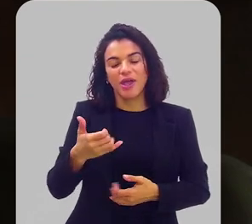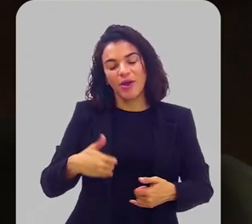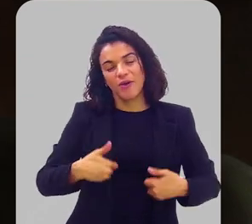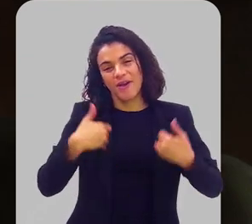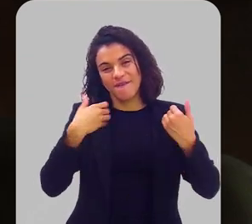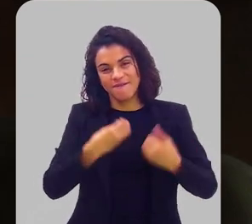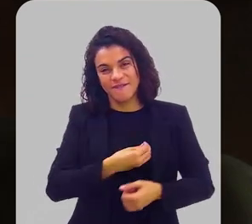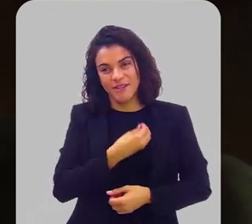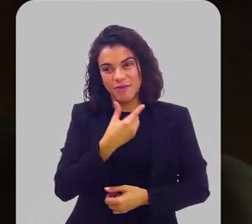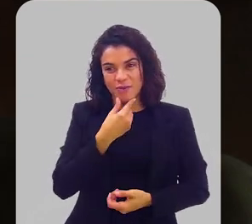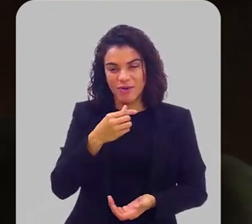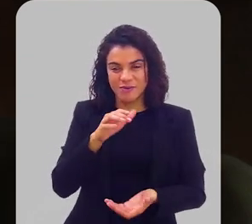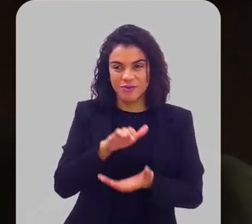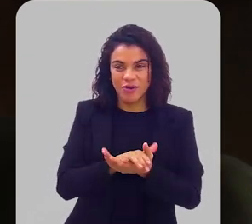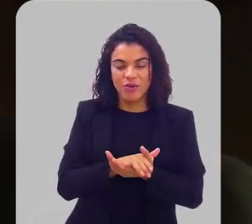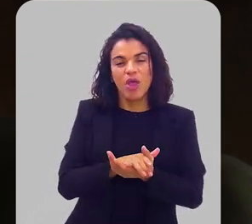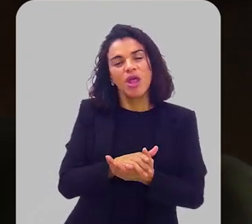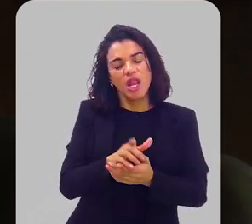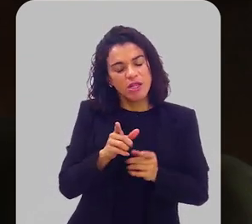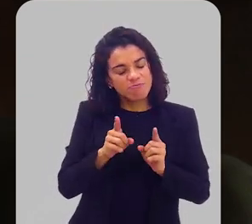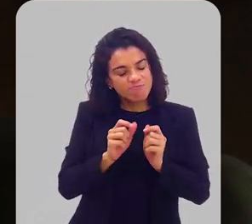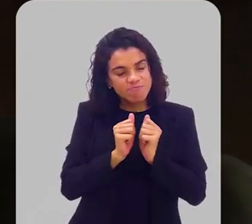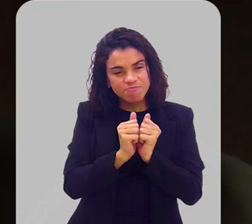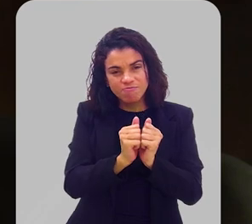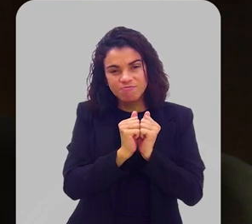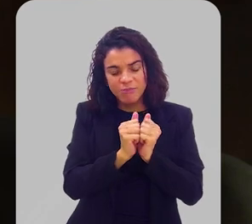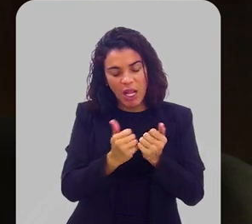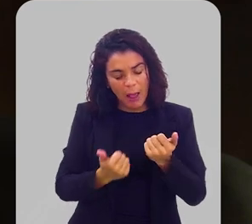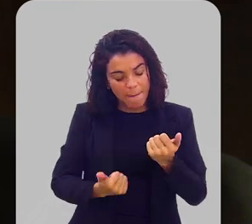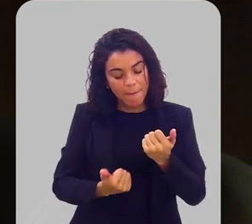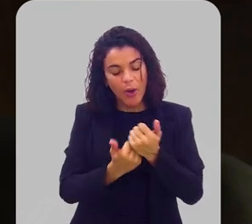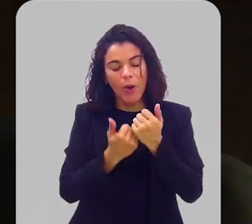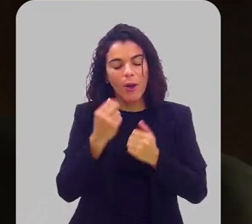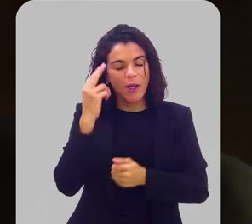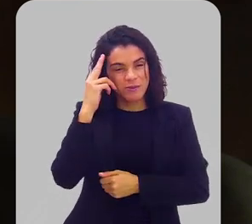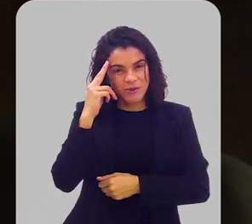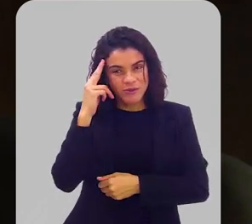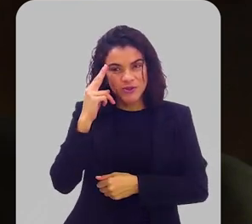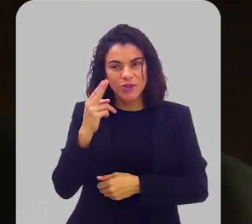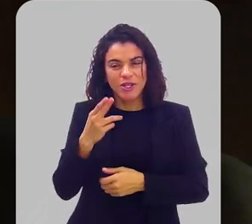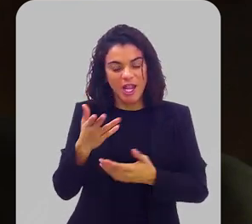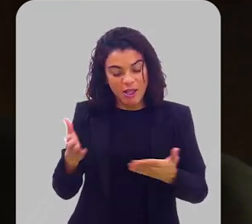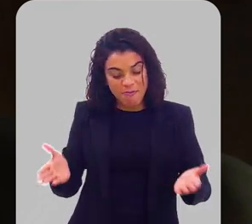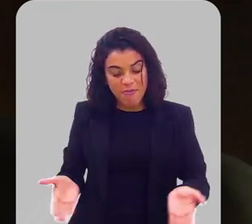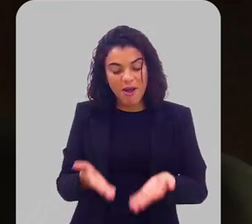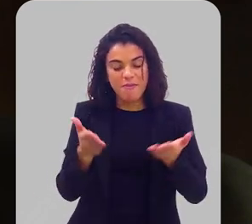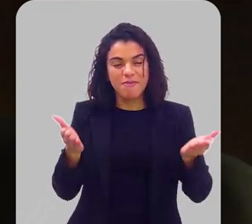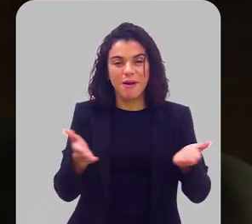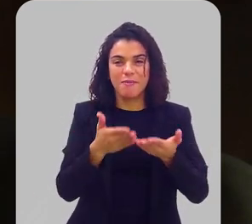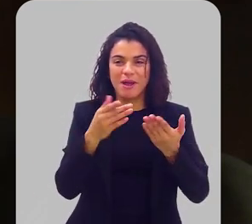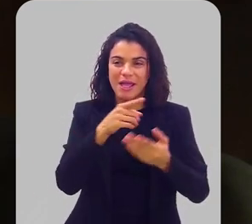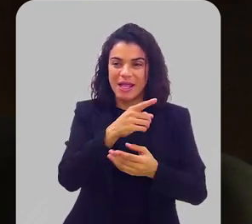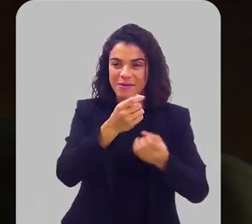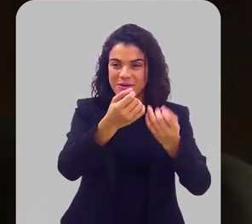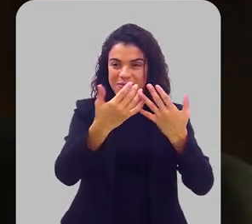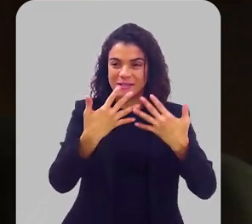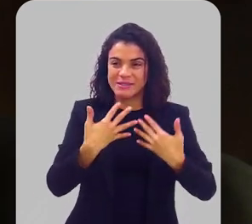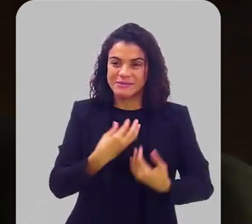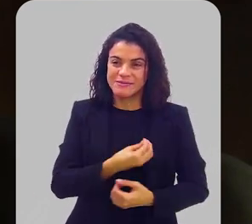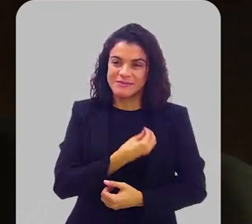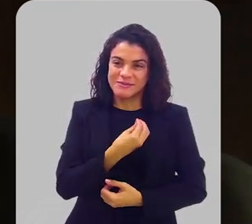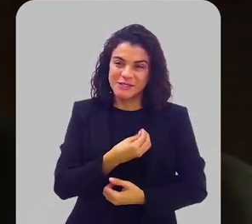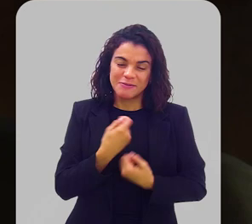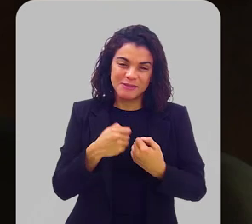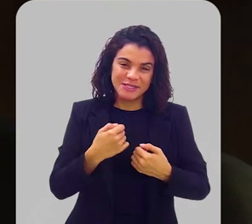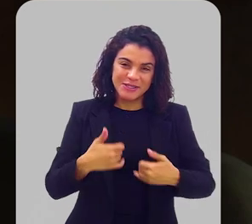esposo, porque ele é um comigo. E assim, ele apoia os meus sonhos, ele me impulsiona, ele é uma benção na minha vida. é? Então